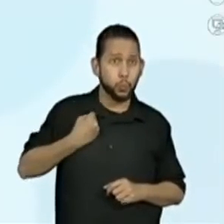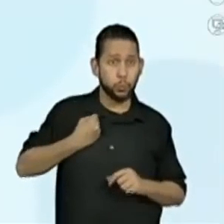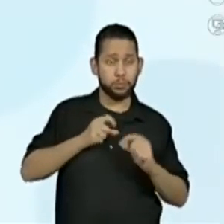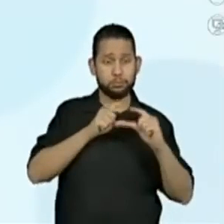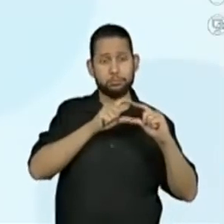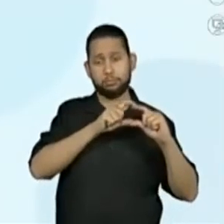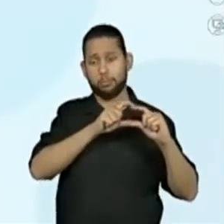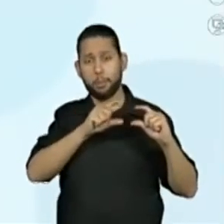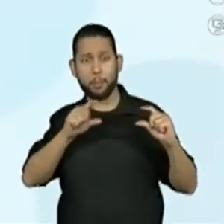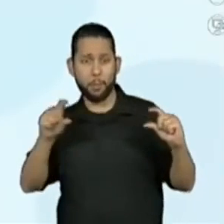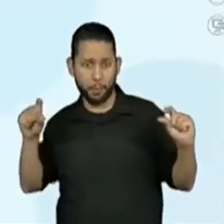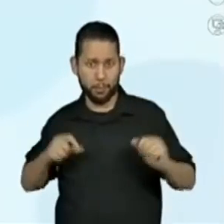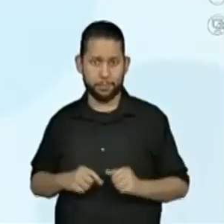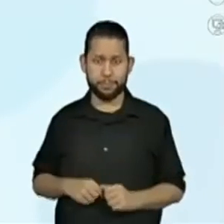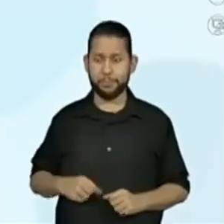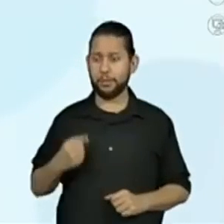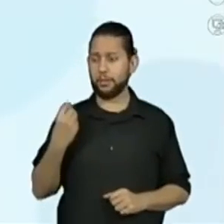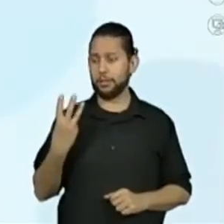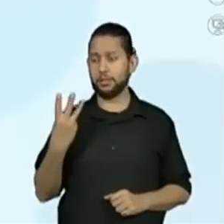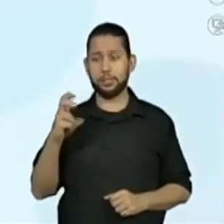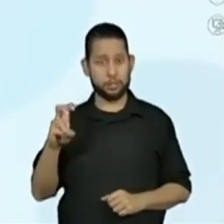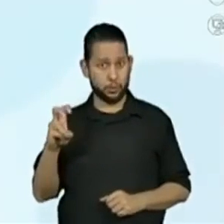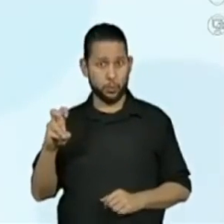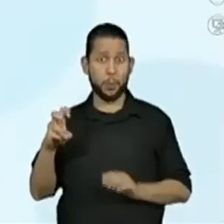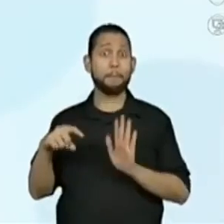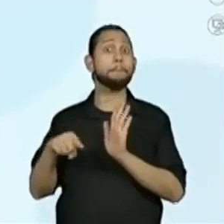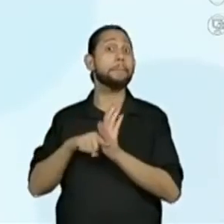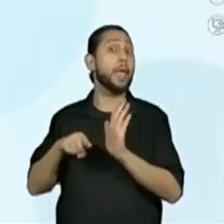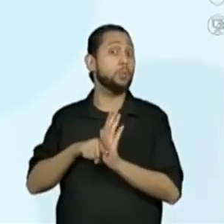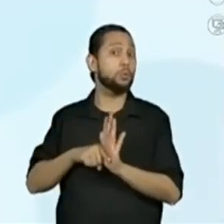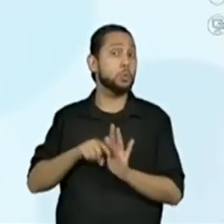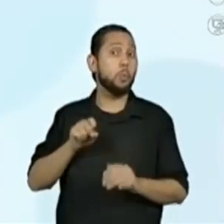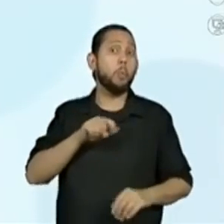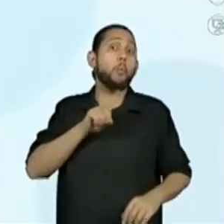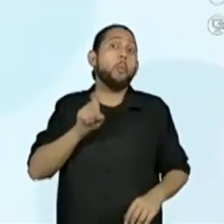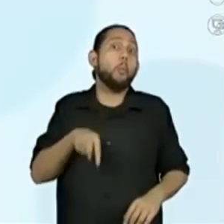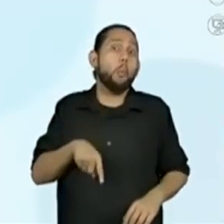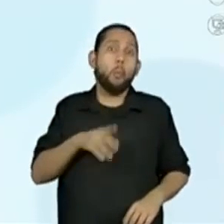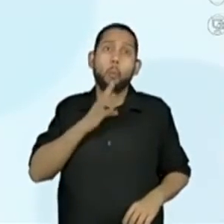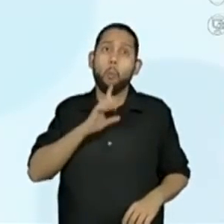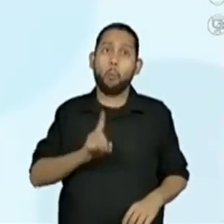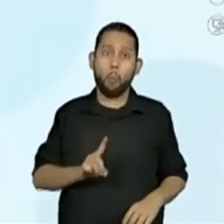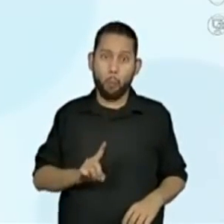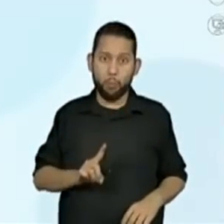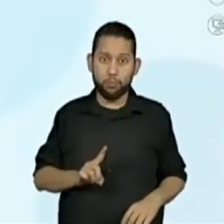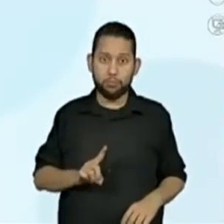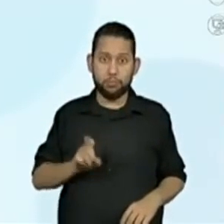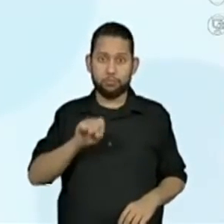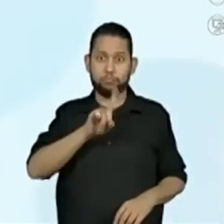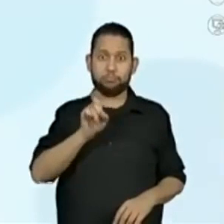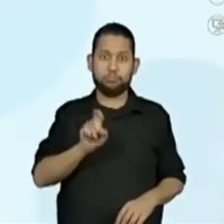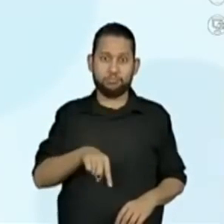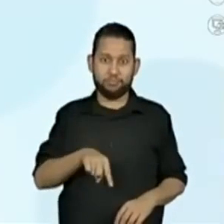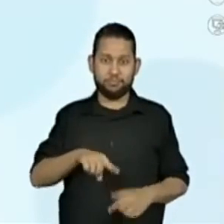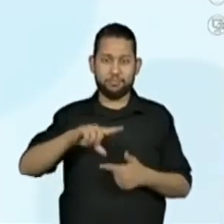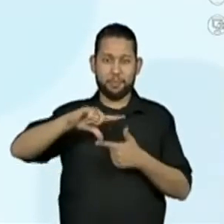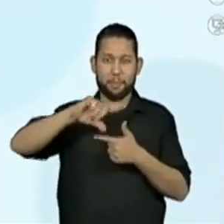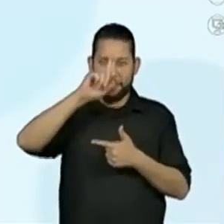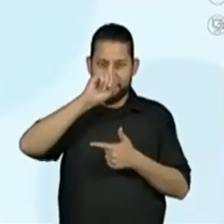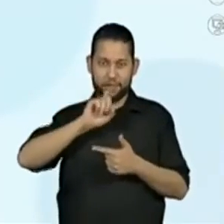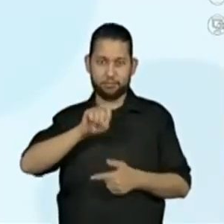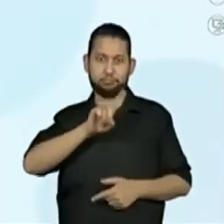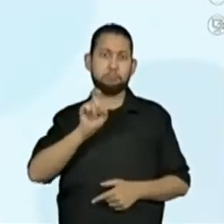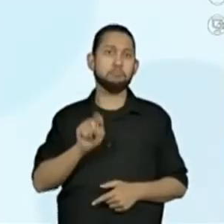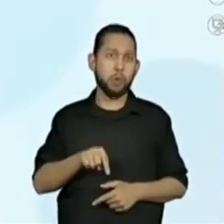expressão. 35 menos o valor desconhecido, igual